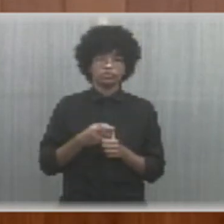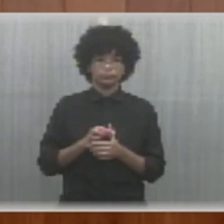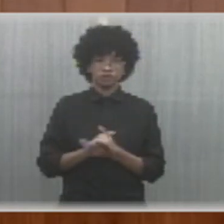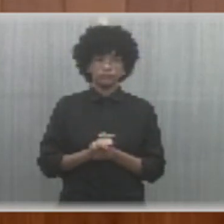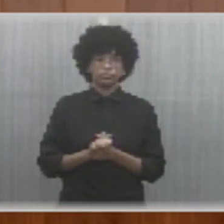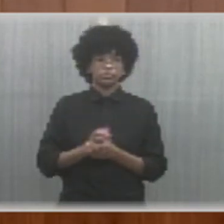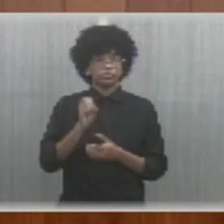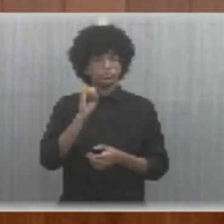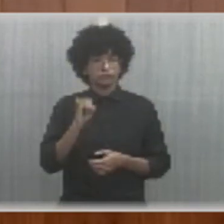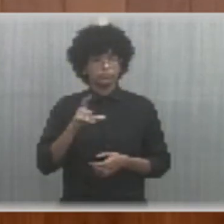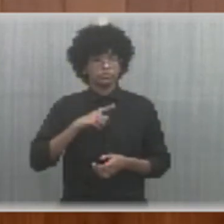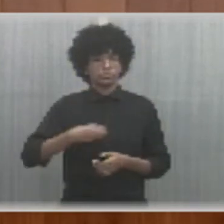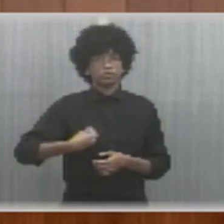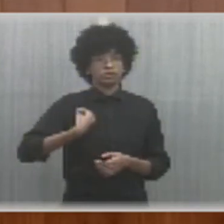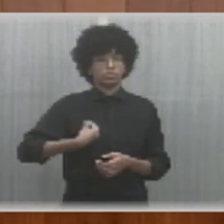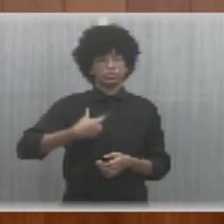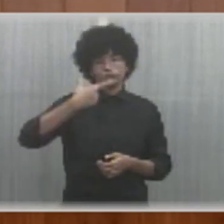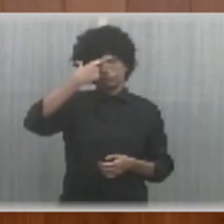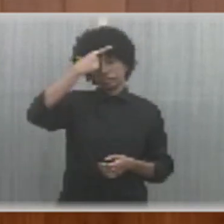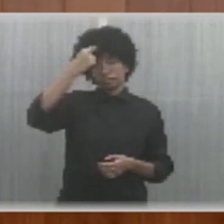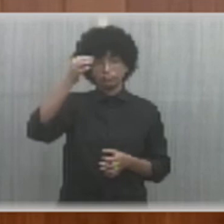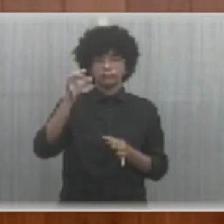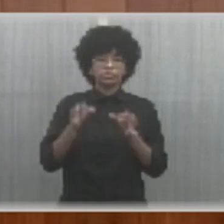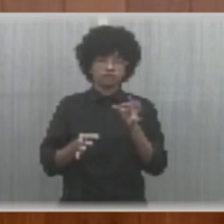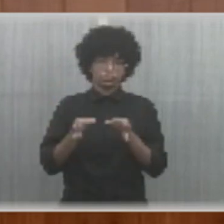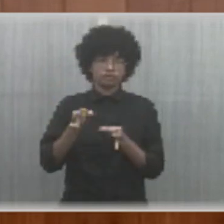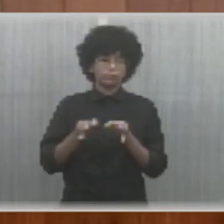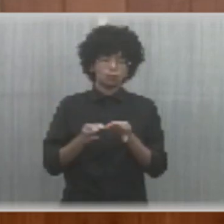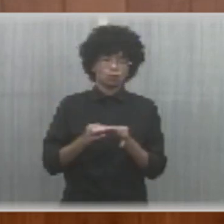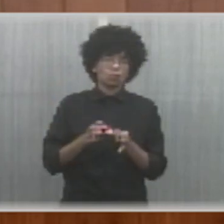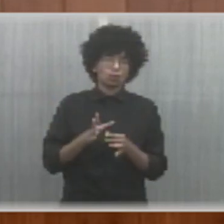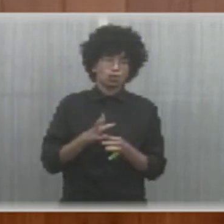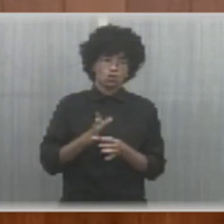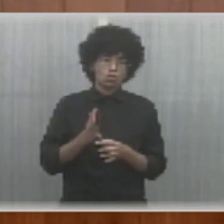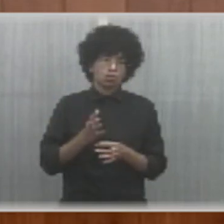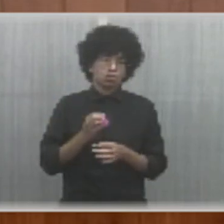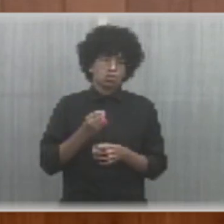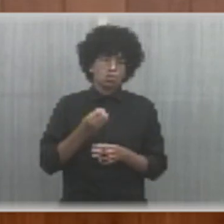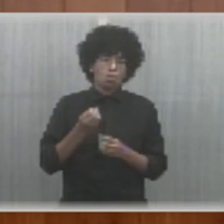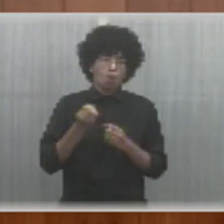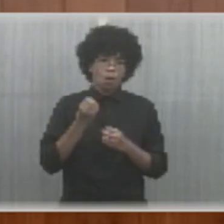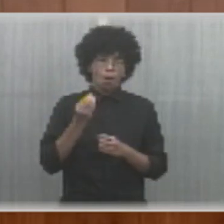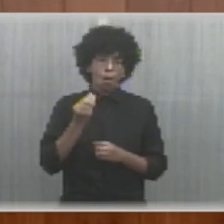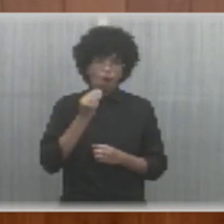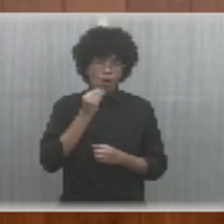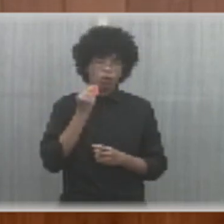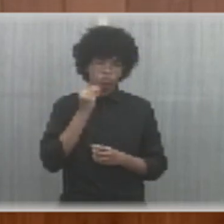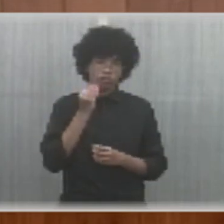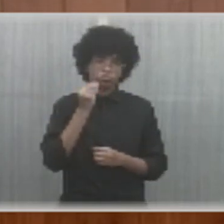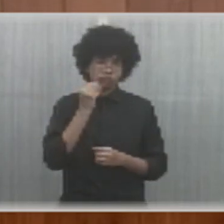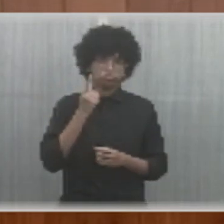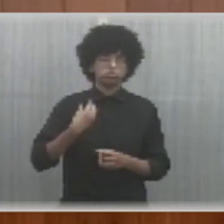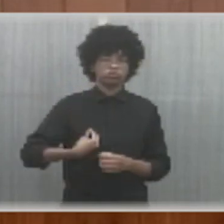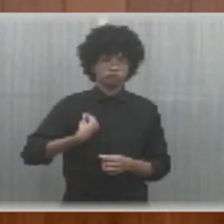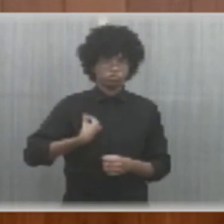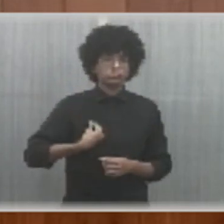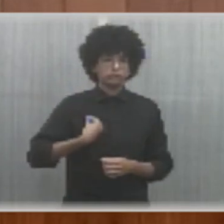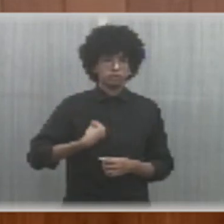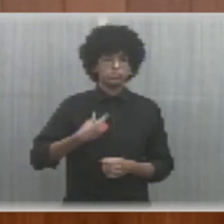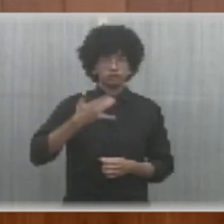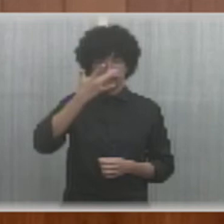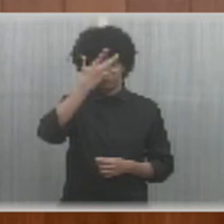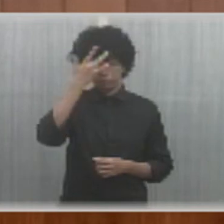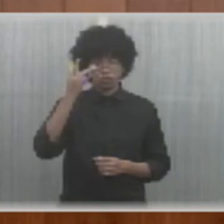Se está no Superior Tribunal de Justiça, obviamente é porque existem pessoas que só podem